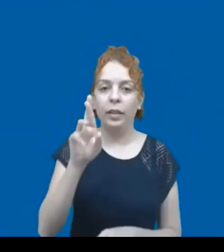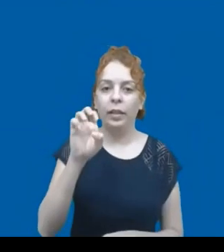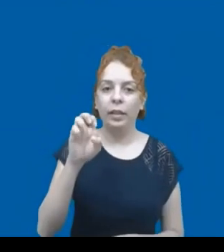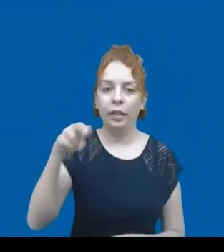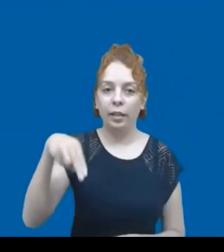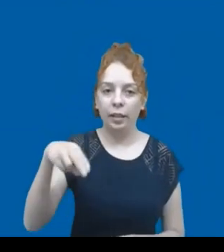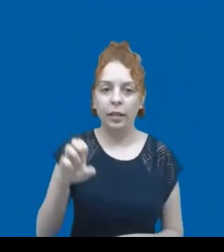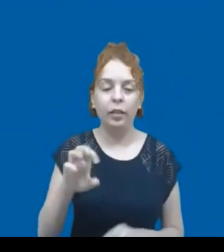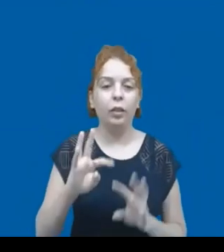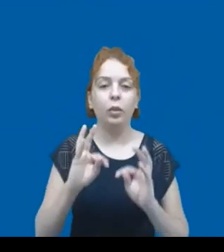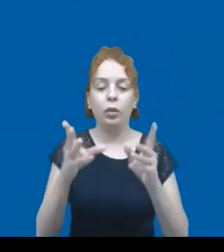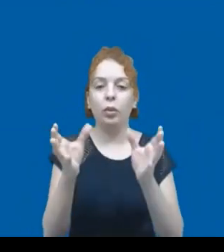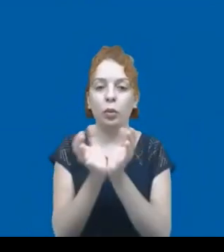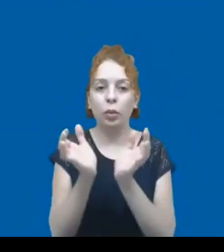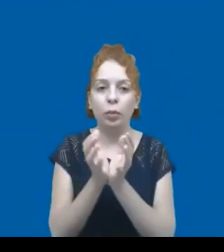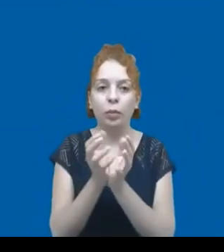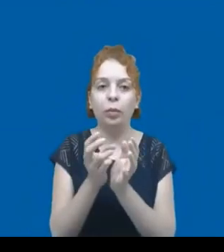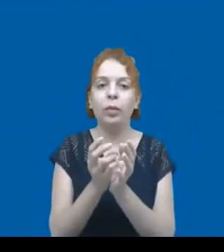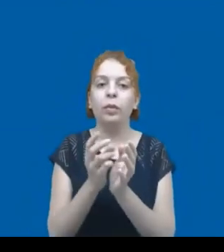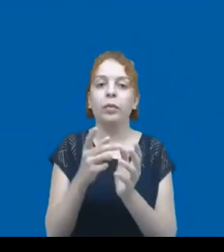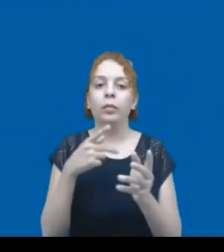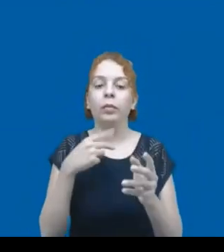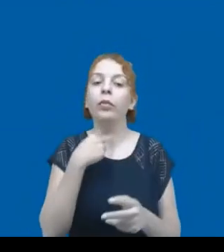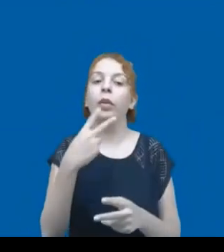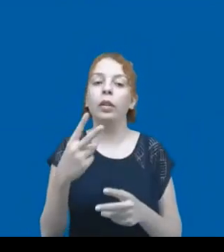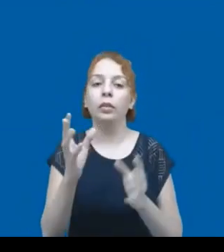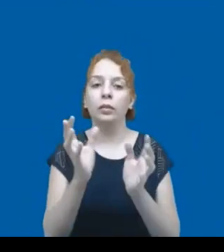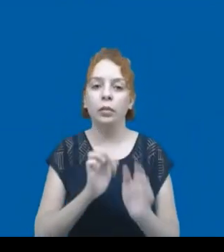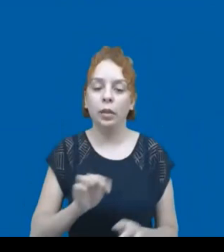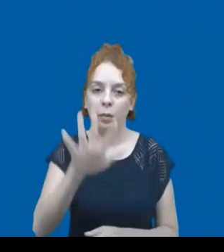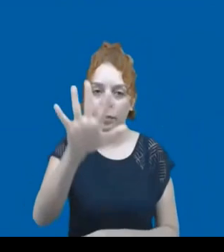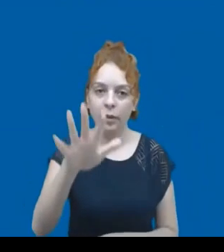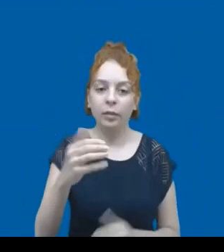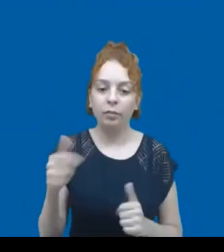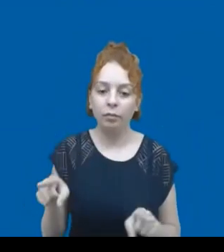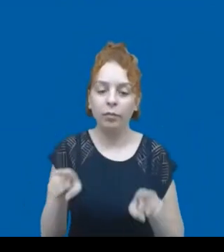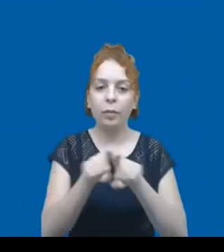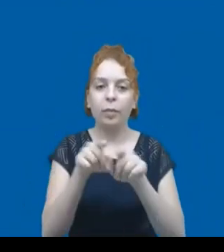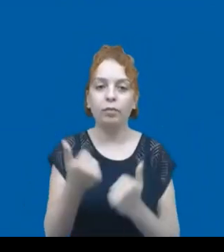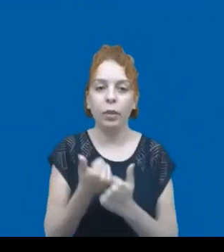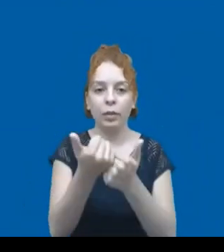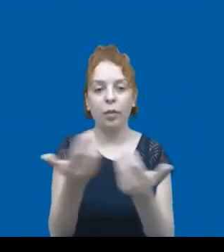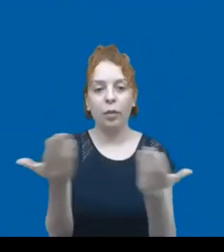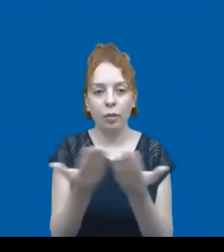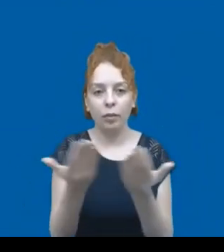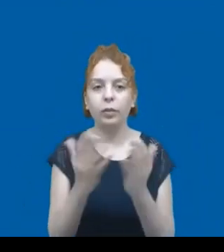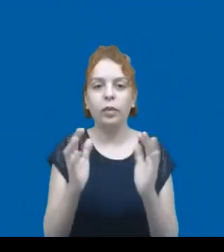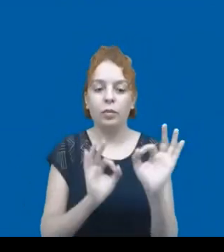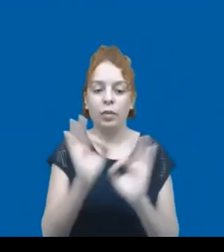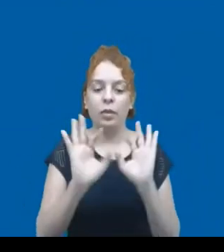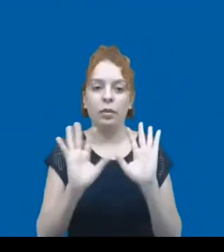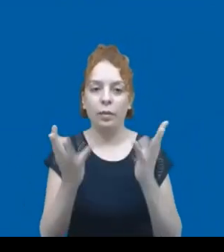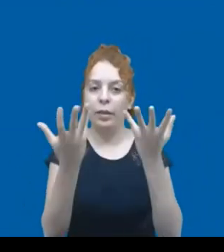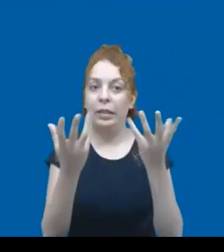do Voz das Comunidades por terem nos recebido hoje, terem nos apoiado ao longo da organização desse evento que foi super